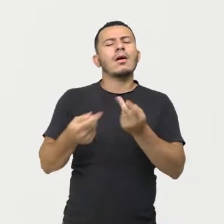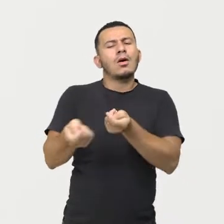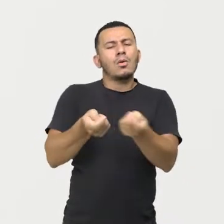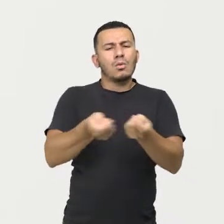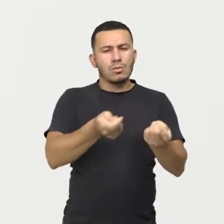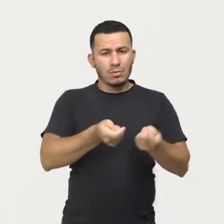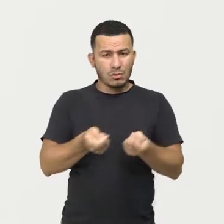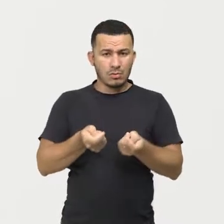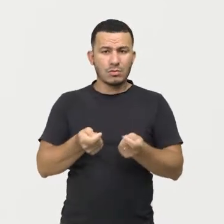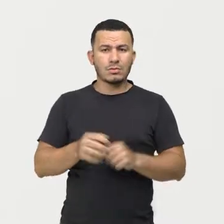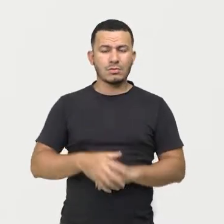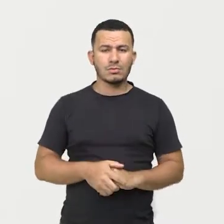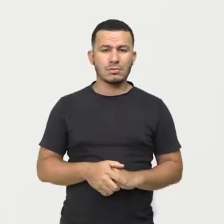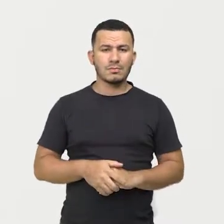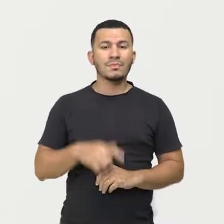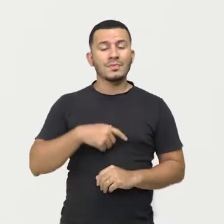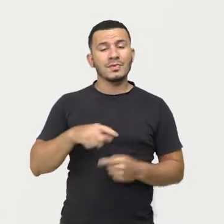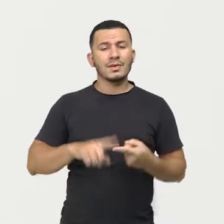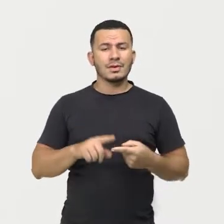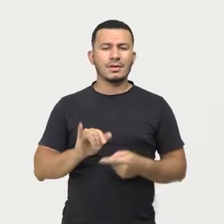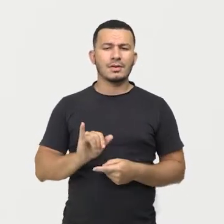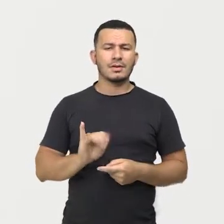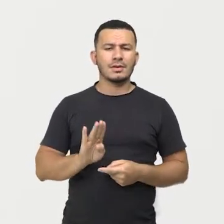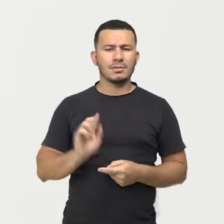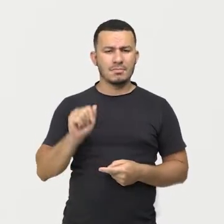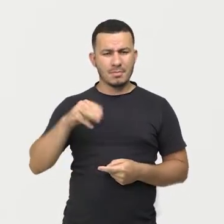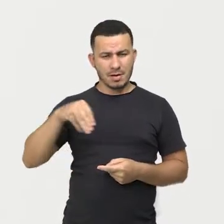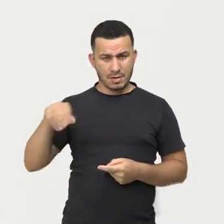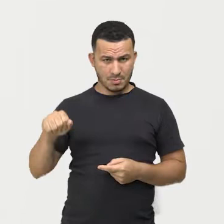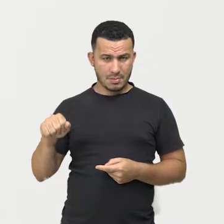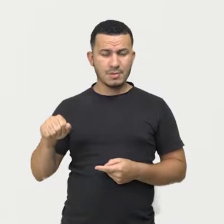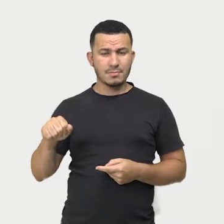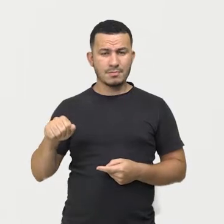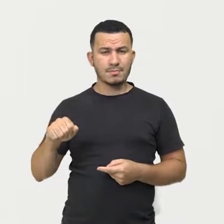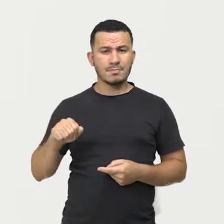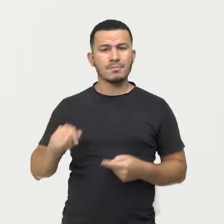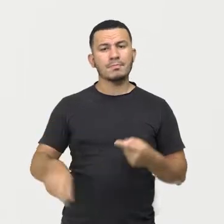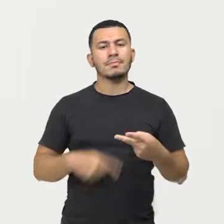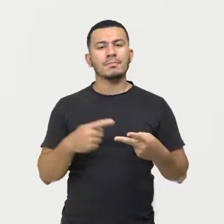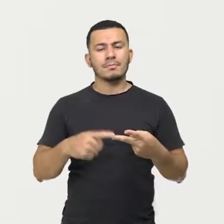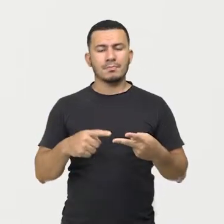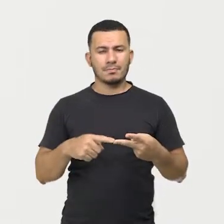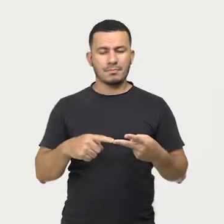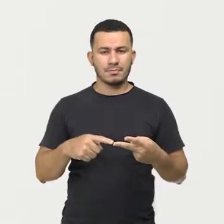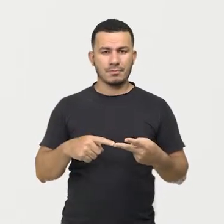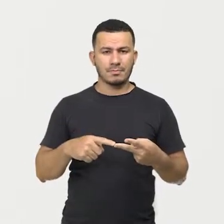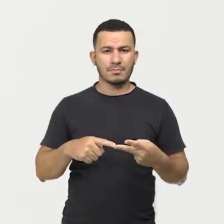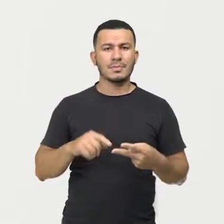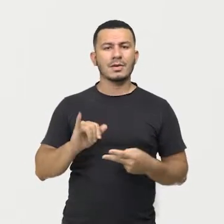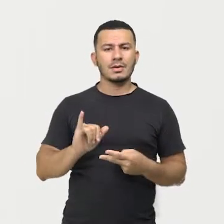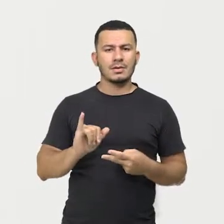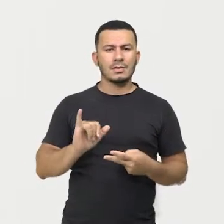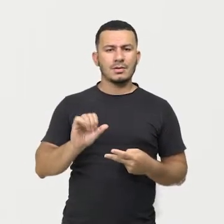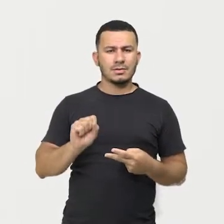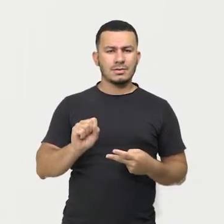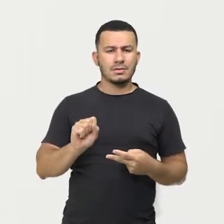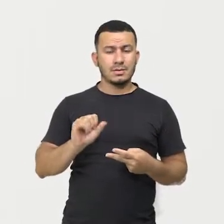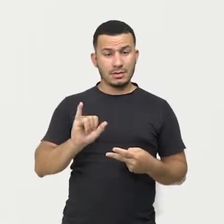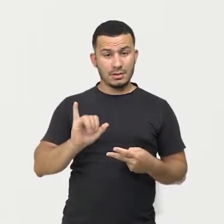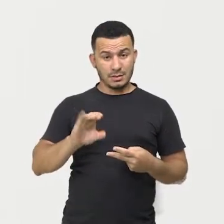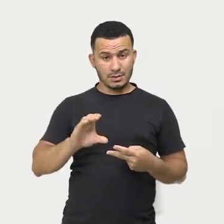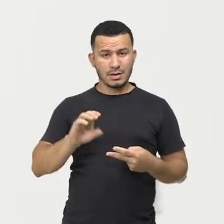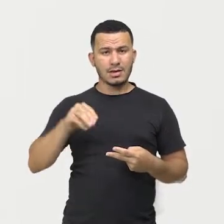A gente vai finalizar aqui o IBAMA, tá? E também o ICMBio.